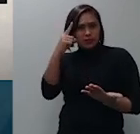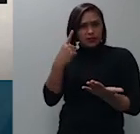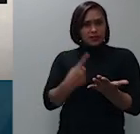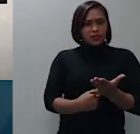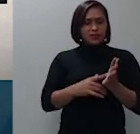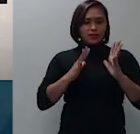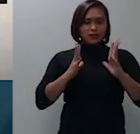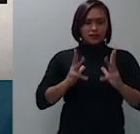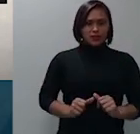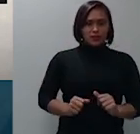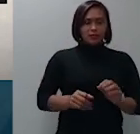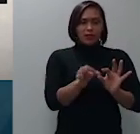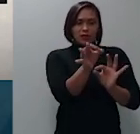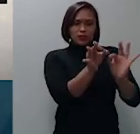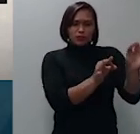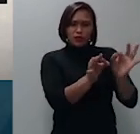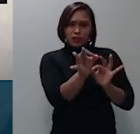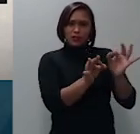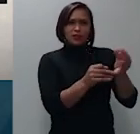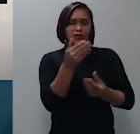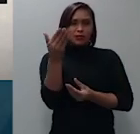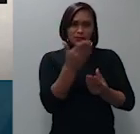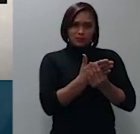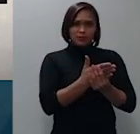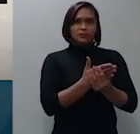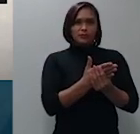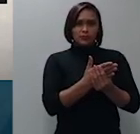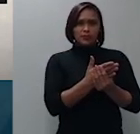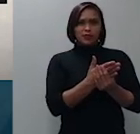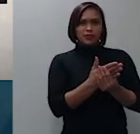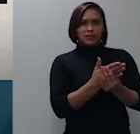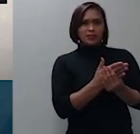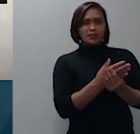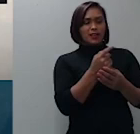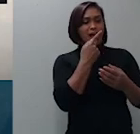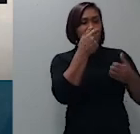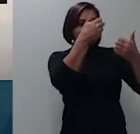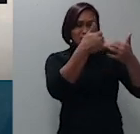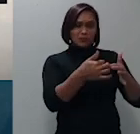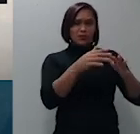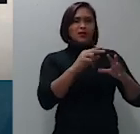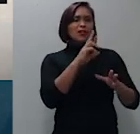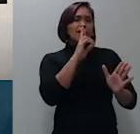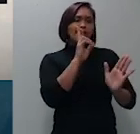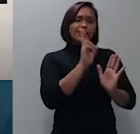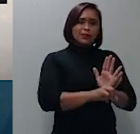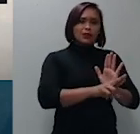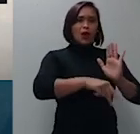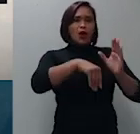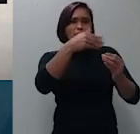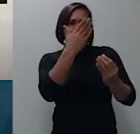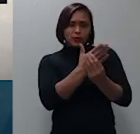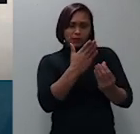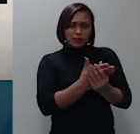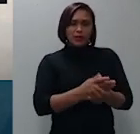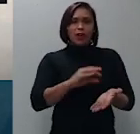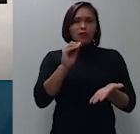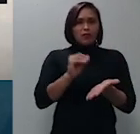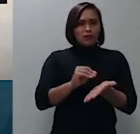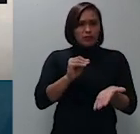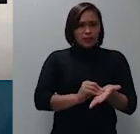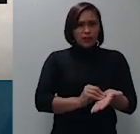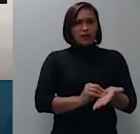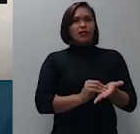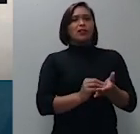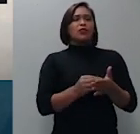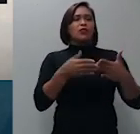organização do processo aí ele vai resolve as questões processuais pendentes delimita as questões de